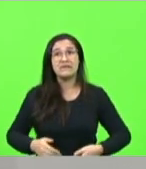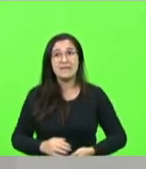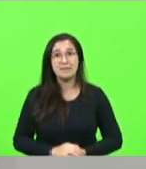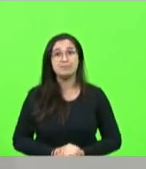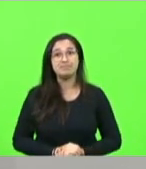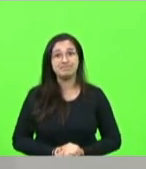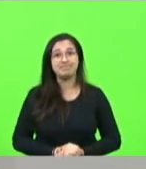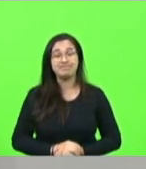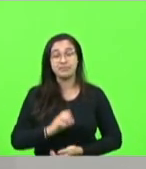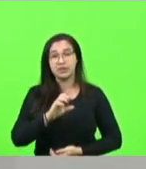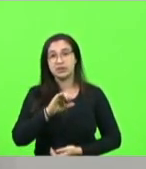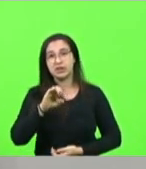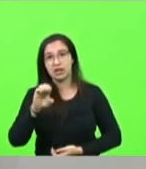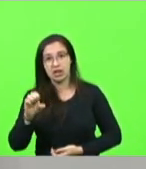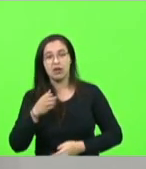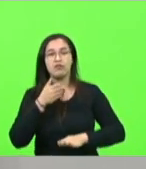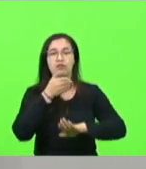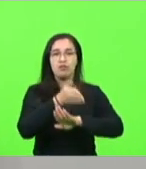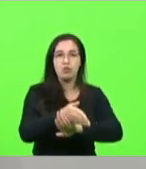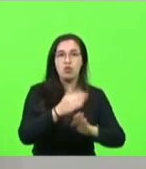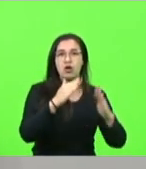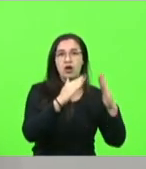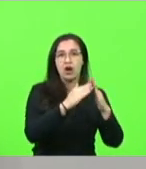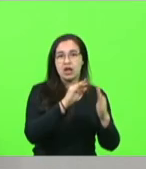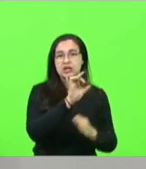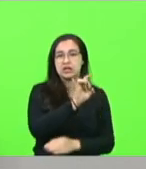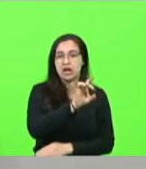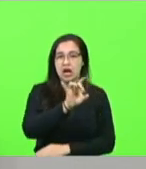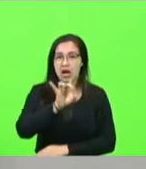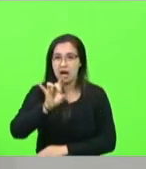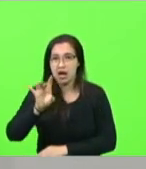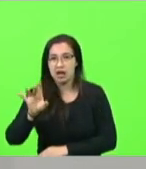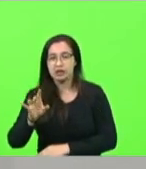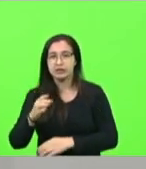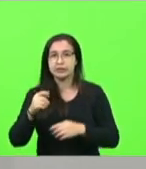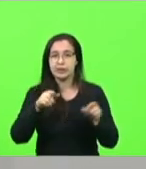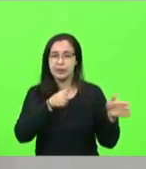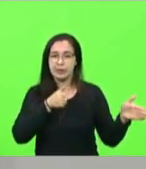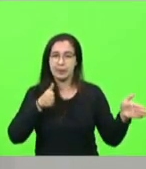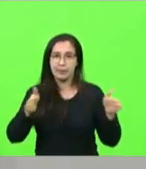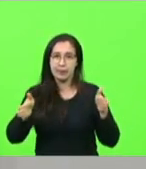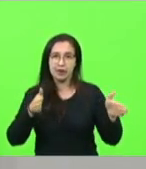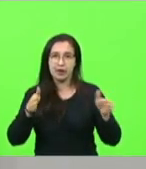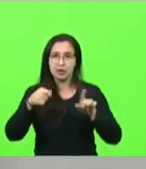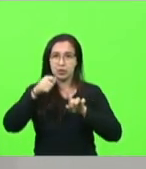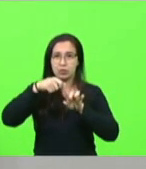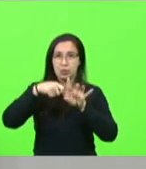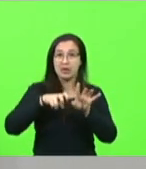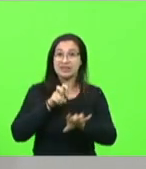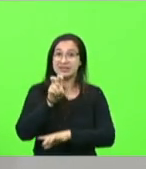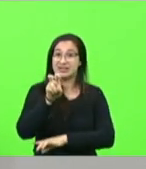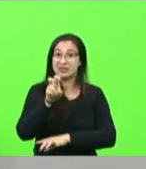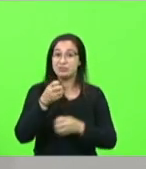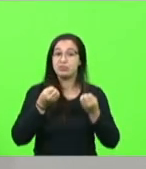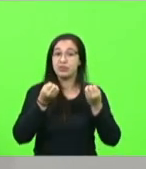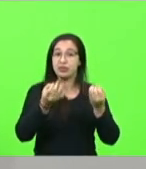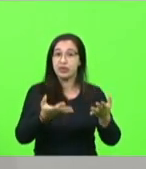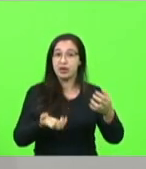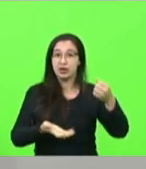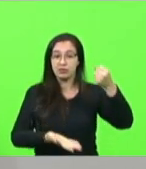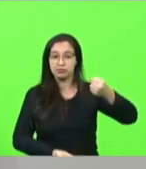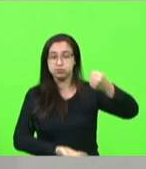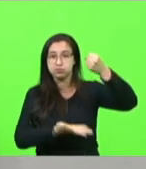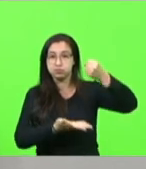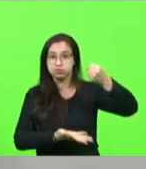foi até as suas residências e durante cinco meses nós entregamos cesta de alimento